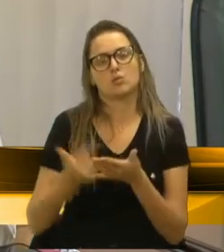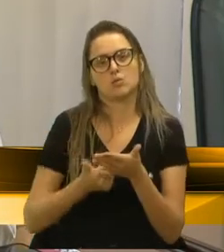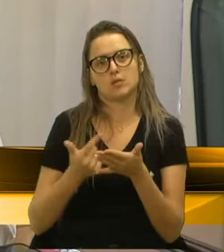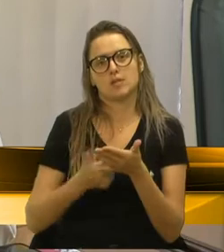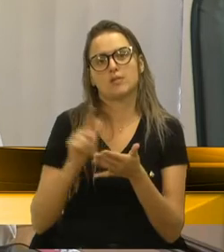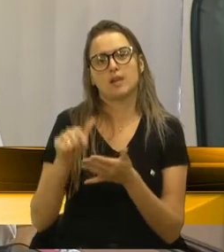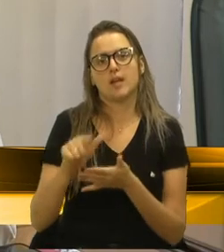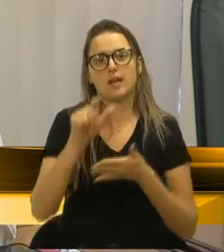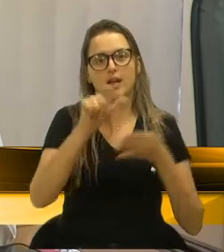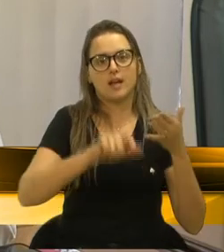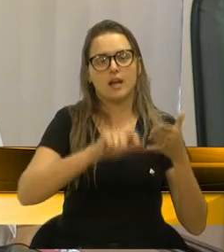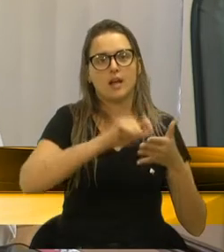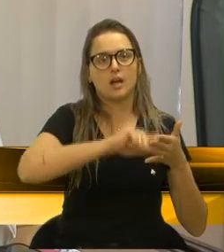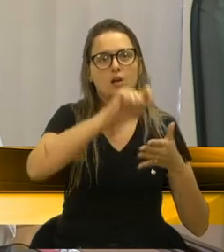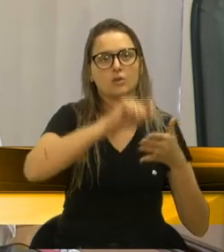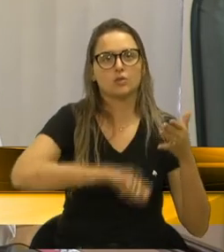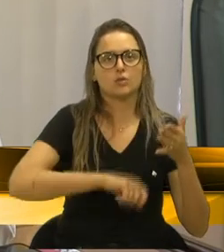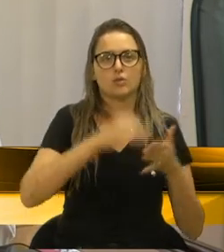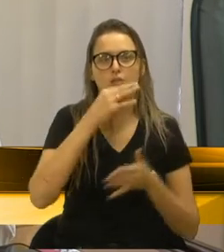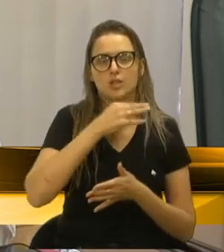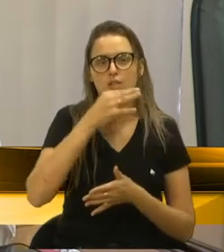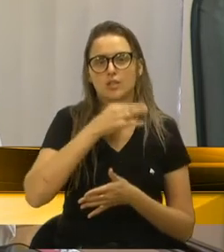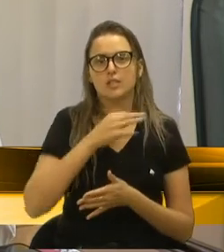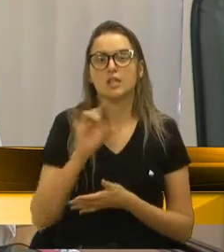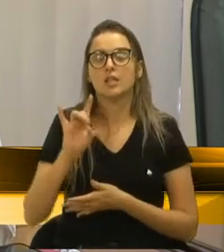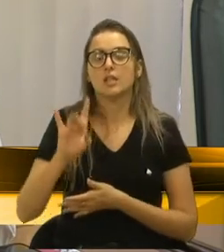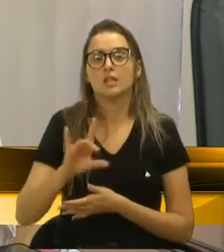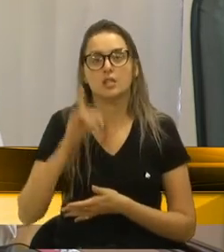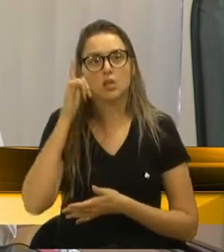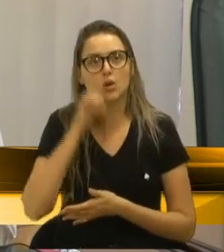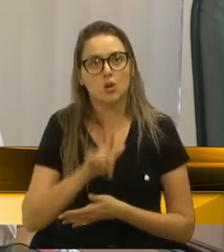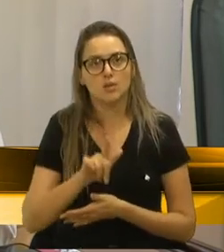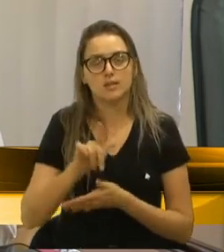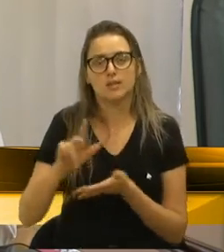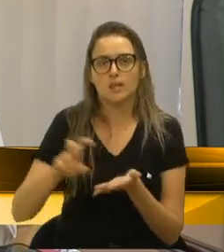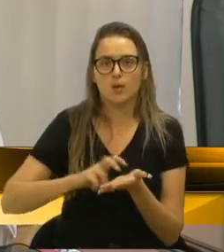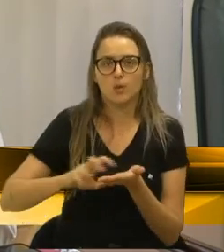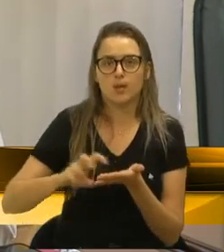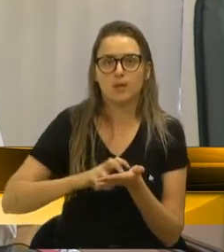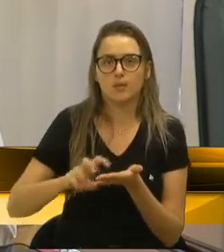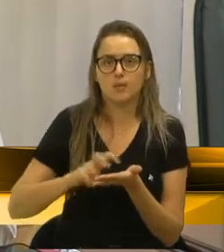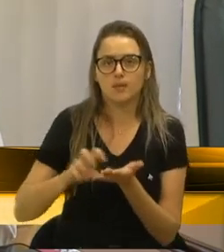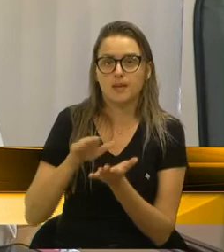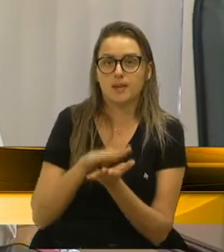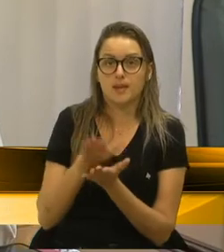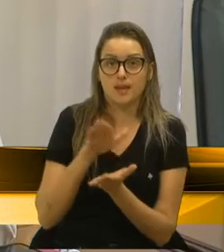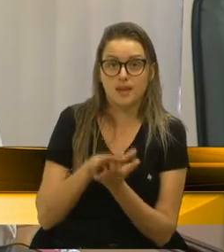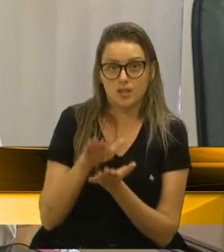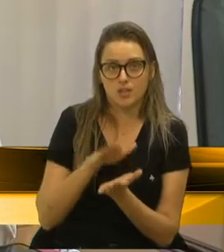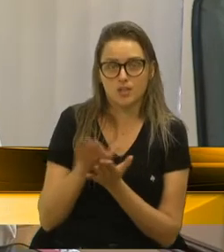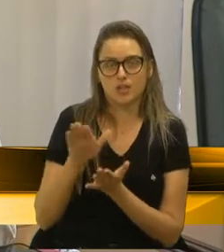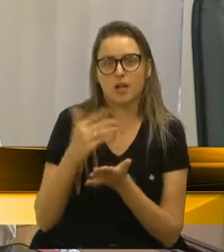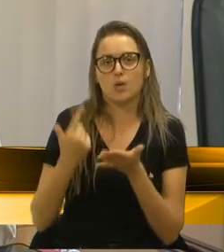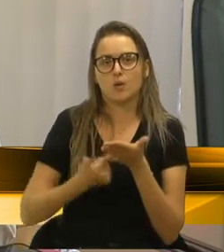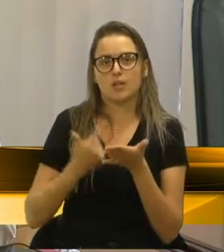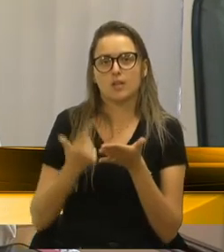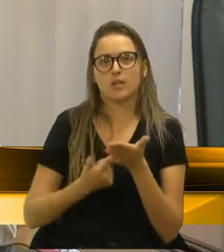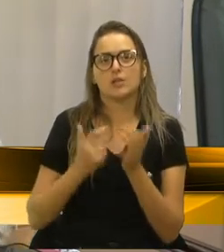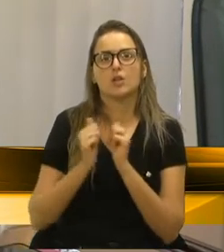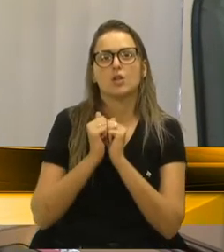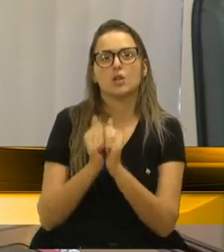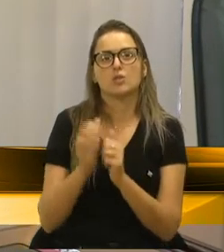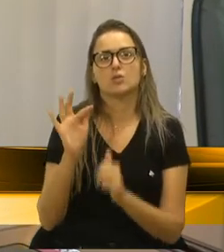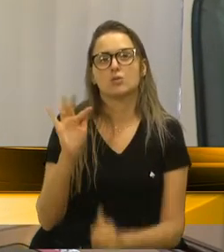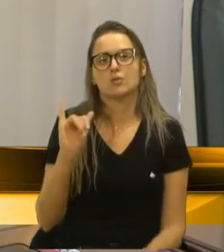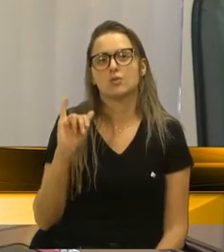autores de Caxias que só conseguiram imprimir e editar esses seus livros através do financiarte.